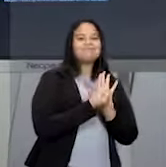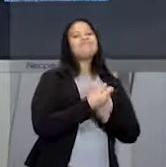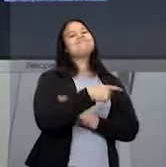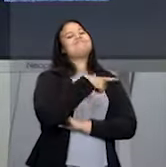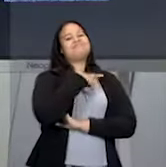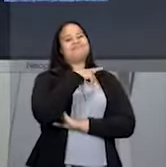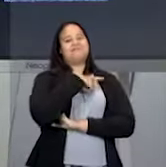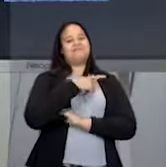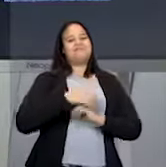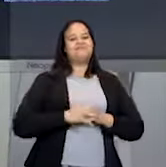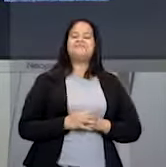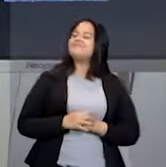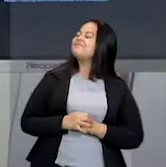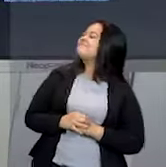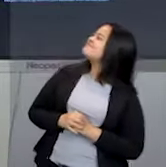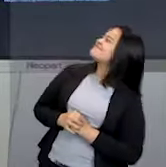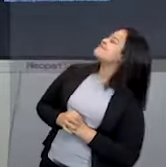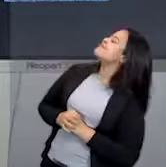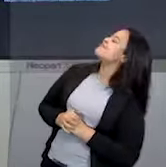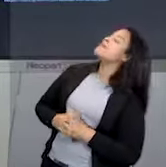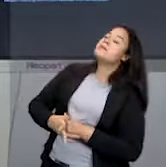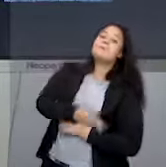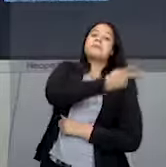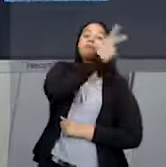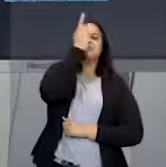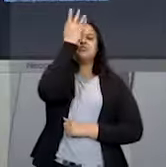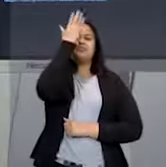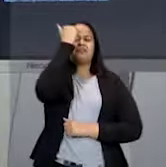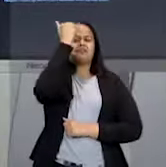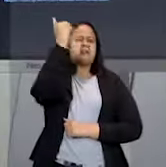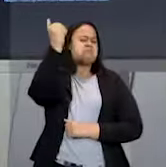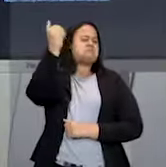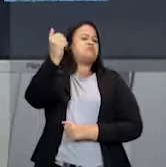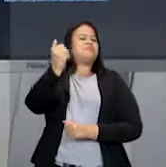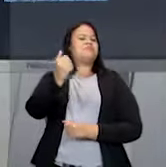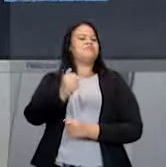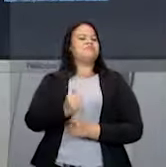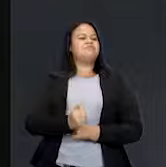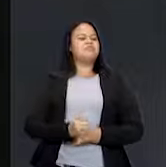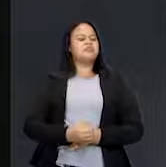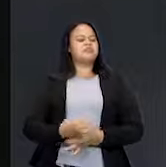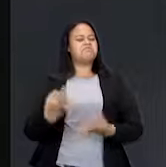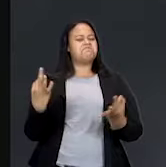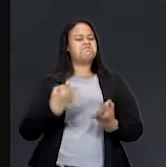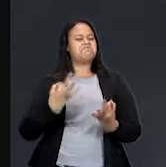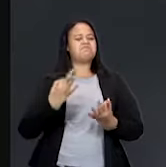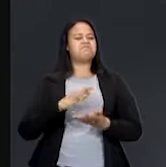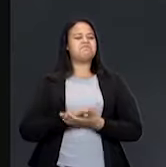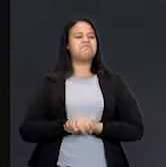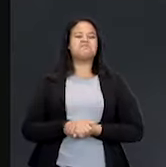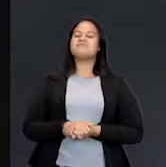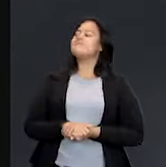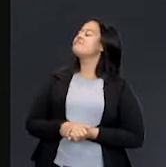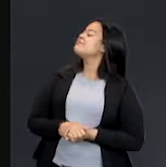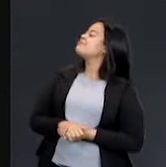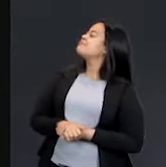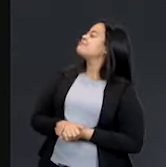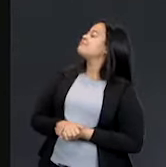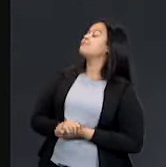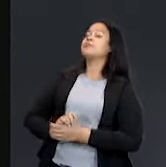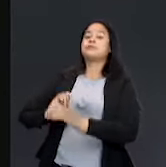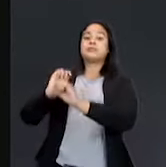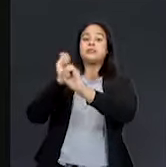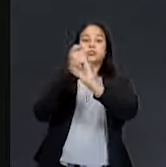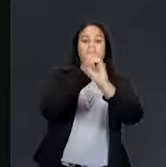Tem um artista, achei tão incrível. Olha só, Endreou. É um escultor